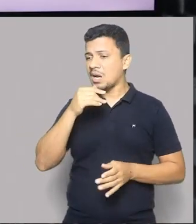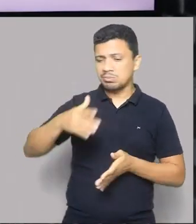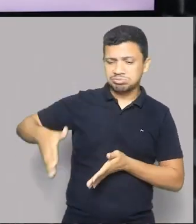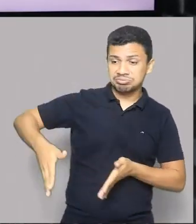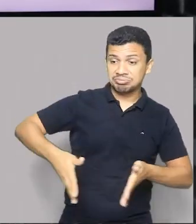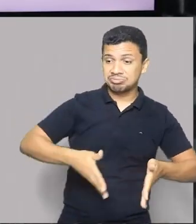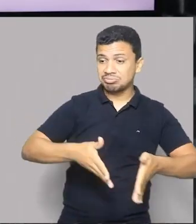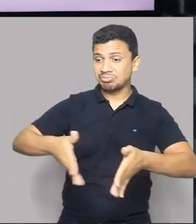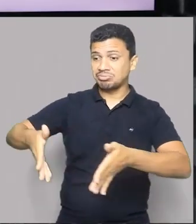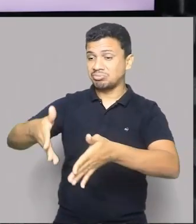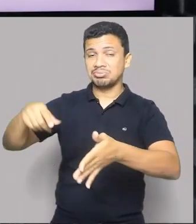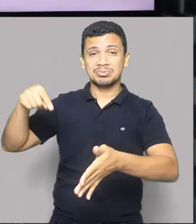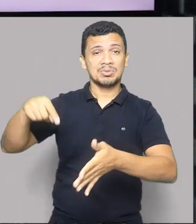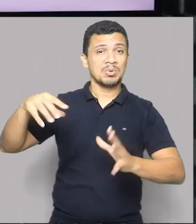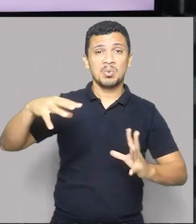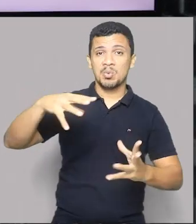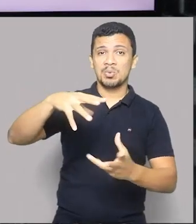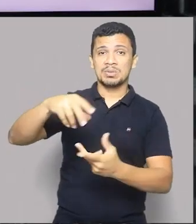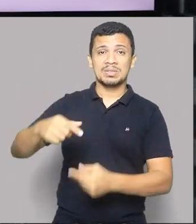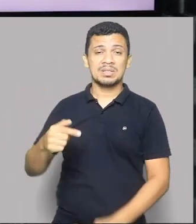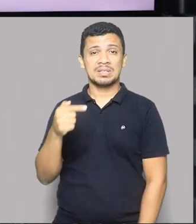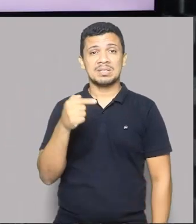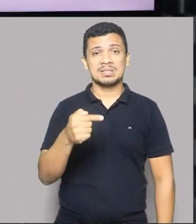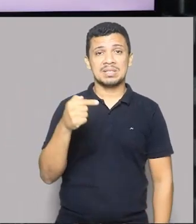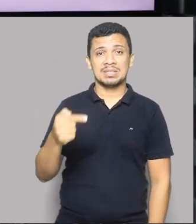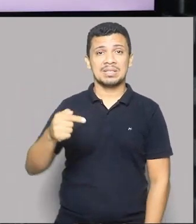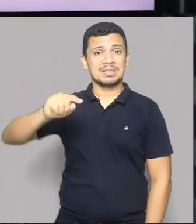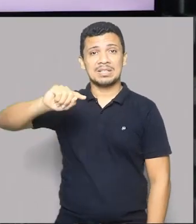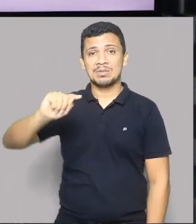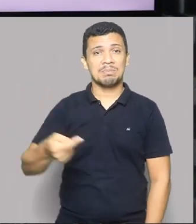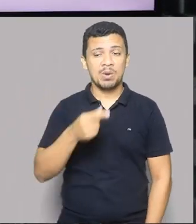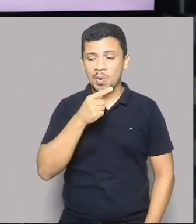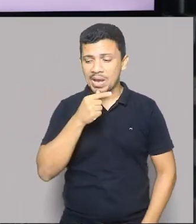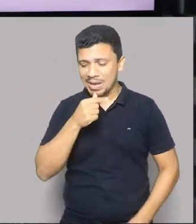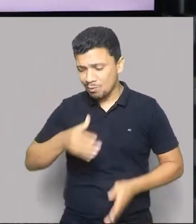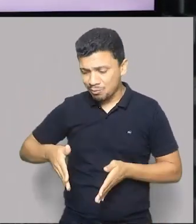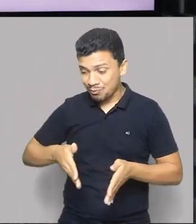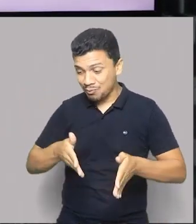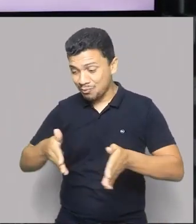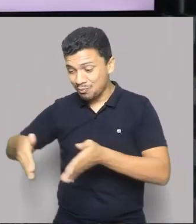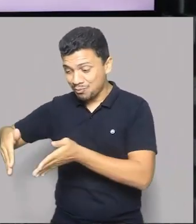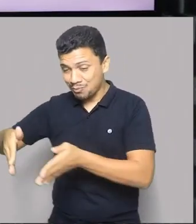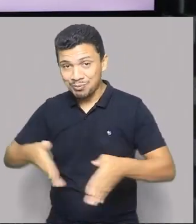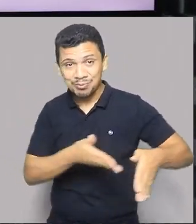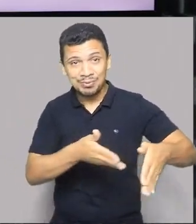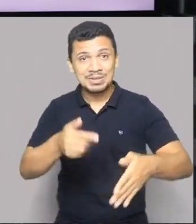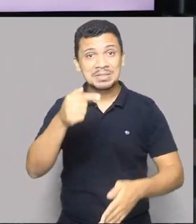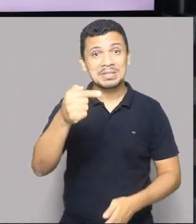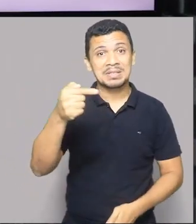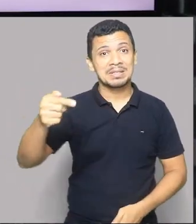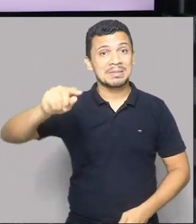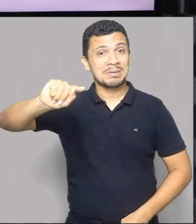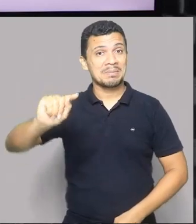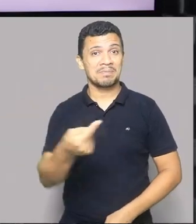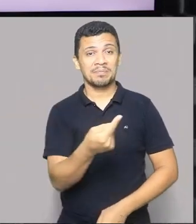cerca de aproximadamente 77 mil afluentes, e uma